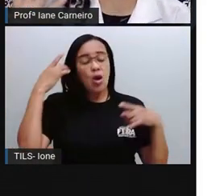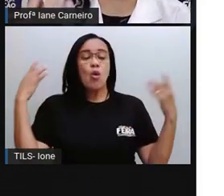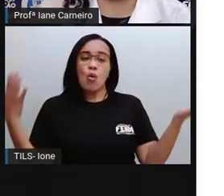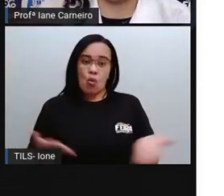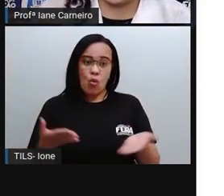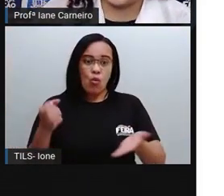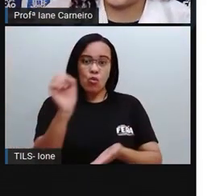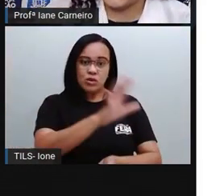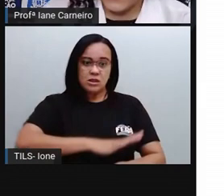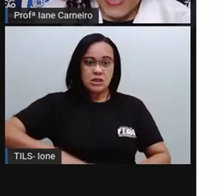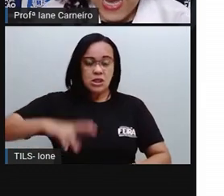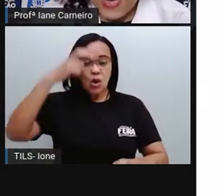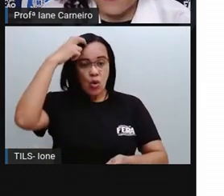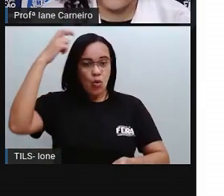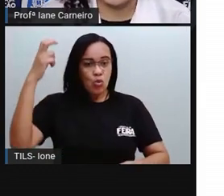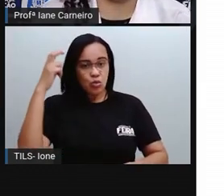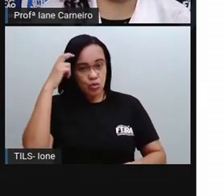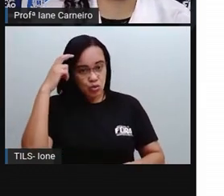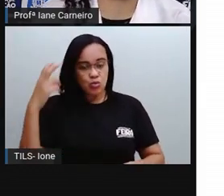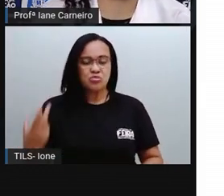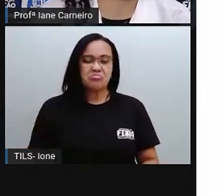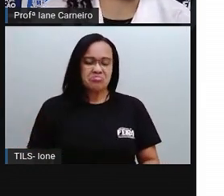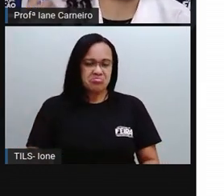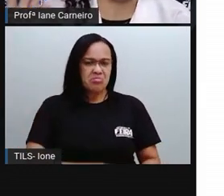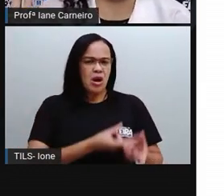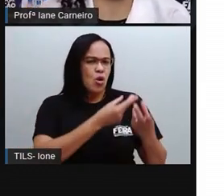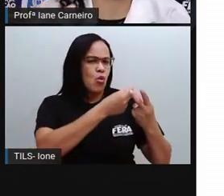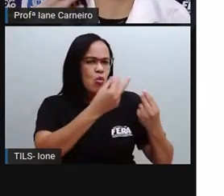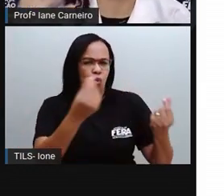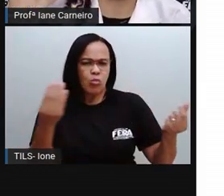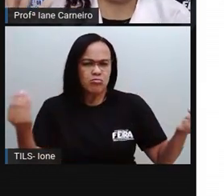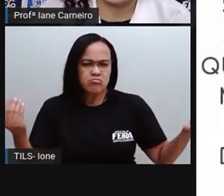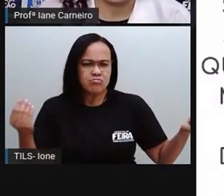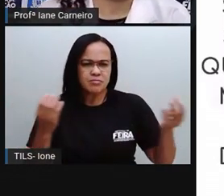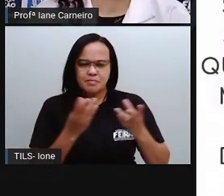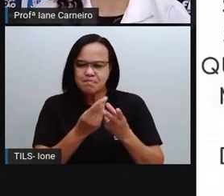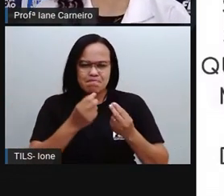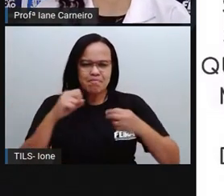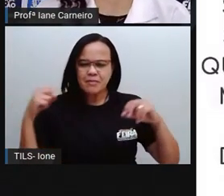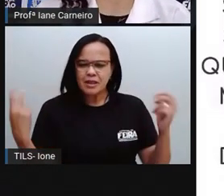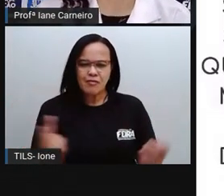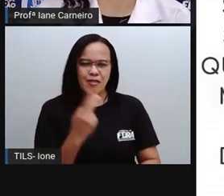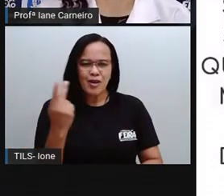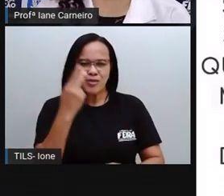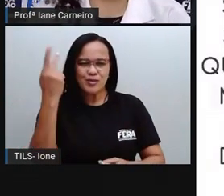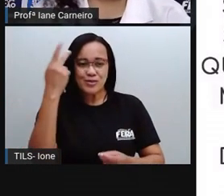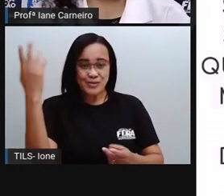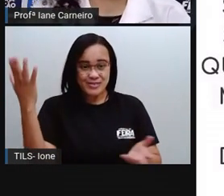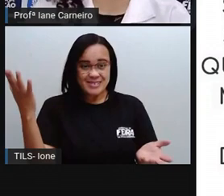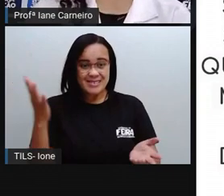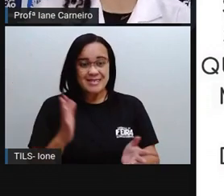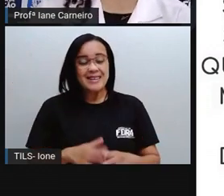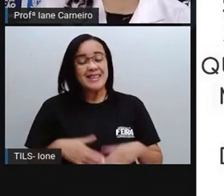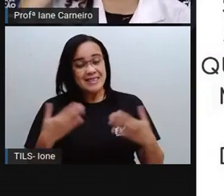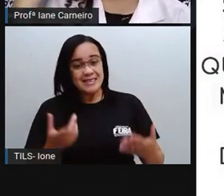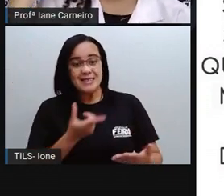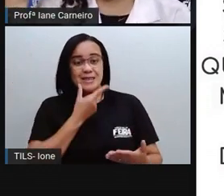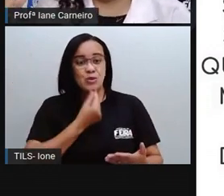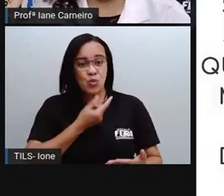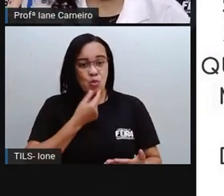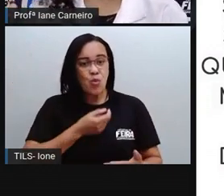em nossa cultura, né? E aí, Braulio Bessa, ele vem falando de coisas tão lindas. Ele fala do gibão, fala do